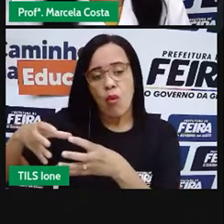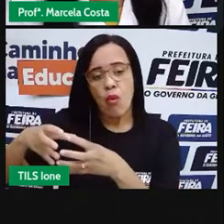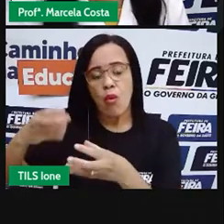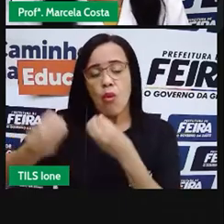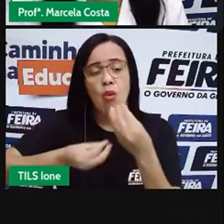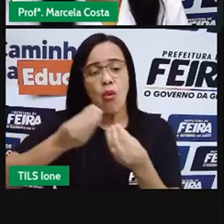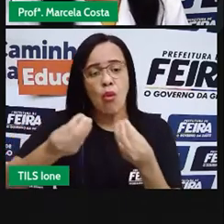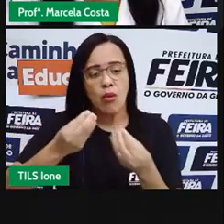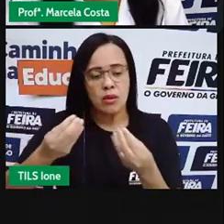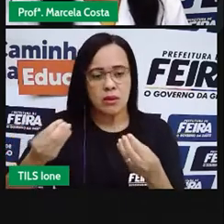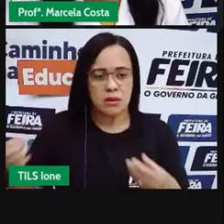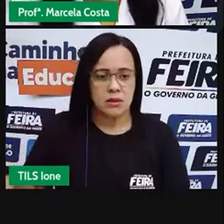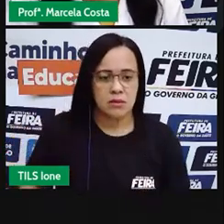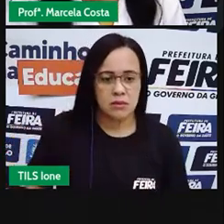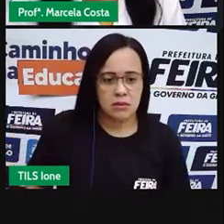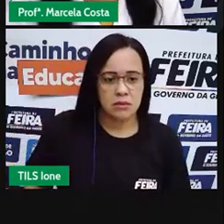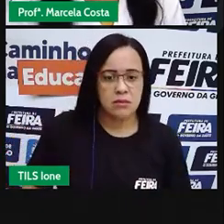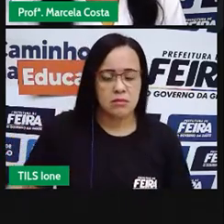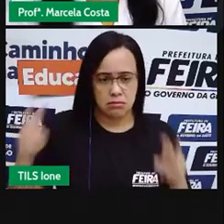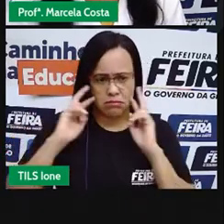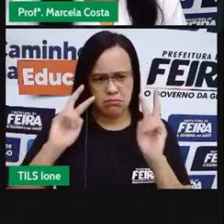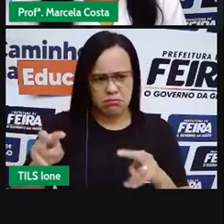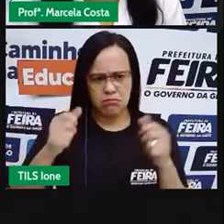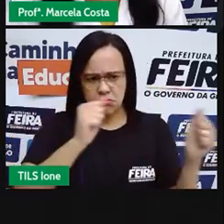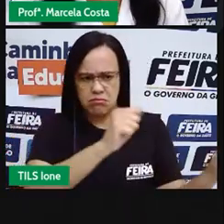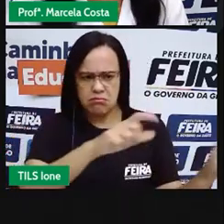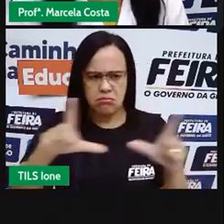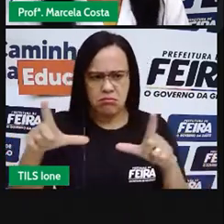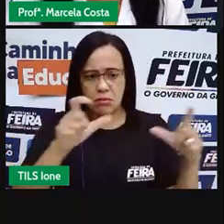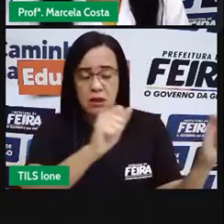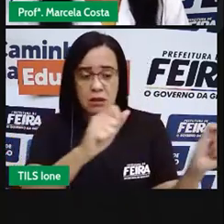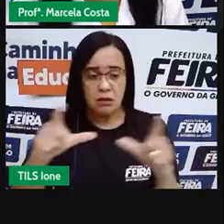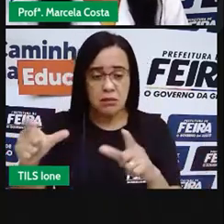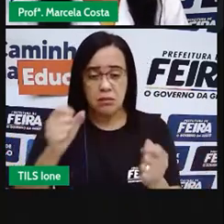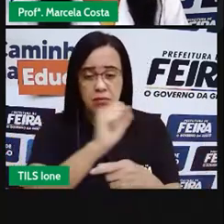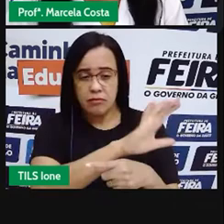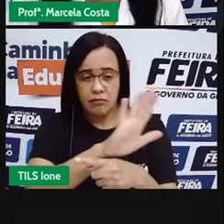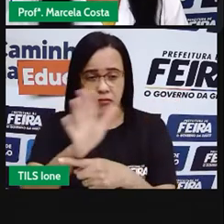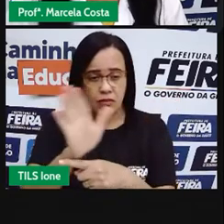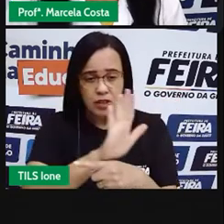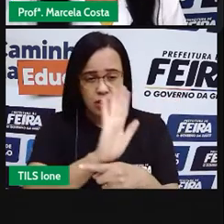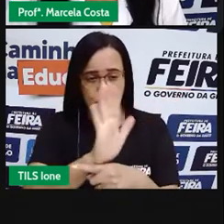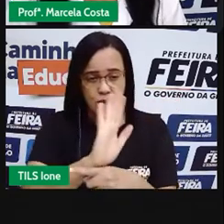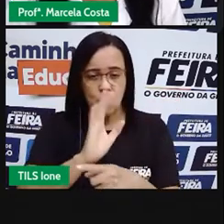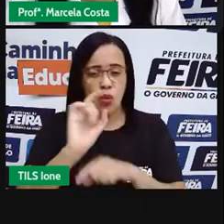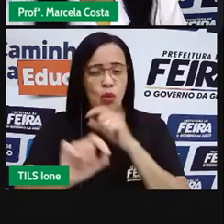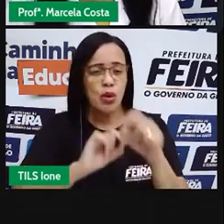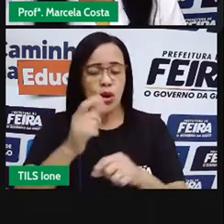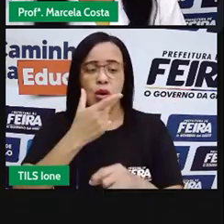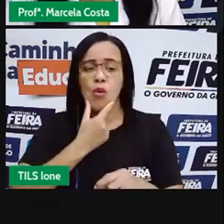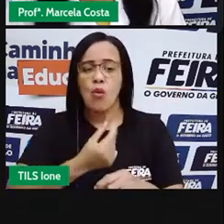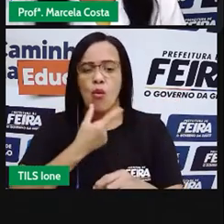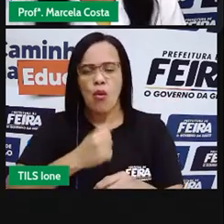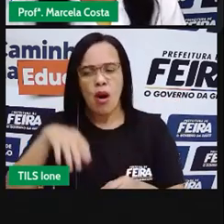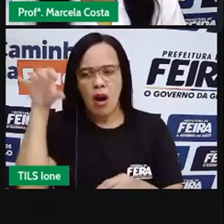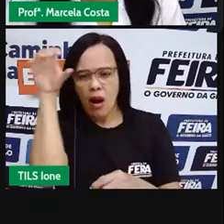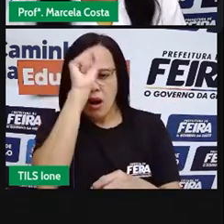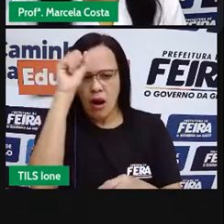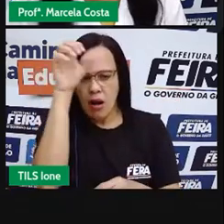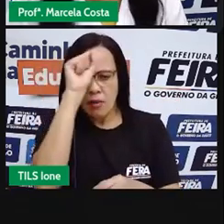A gente viu durante o vídeo da Lick na História, ele foi aprendendo com a noção da professora. Ele